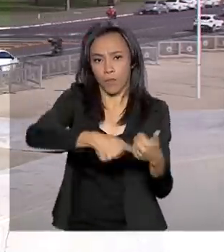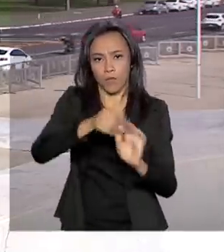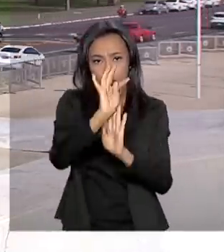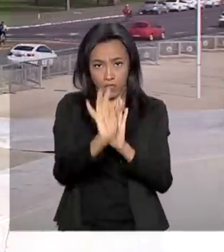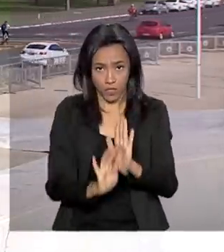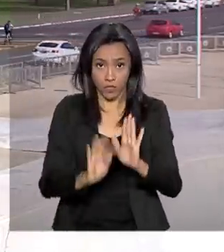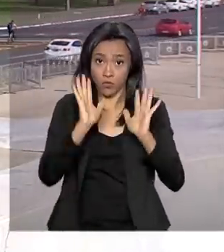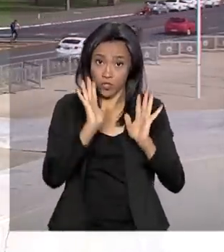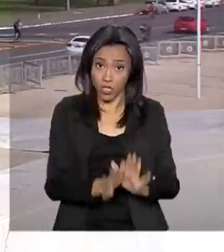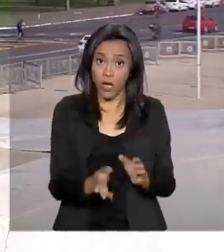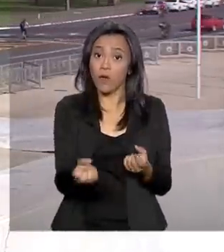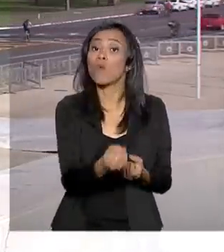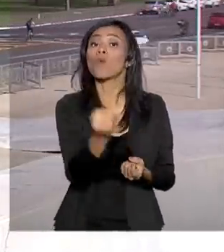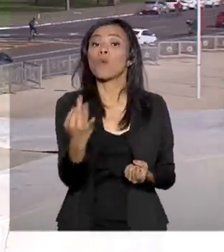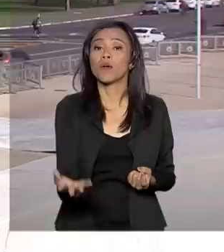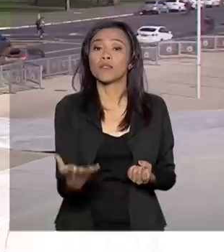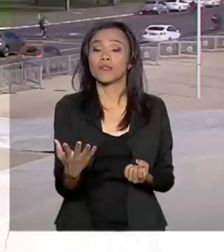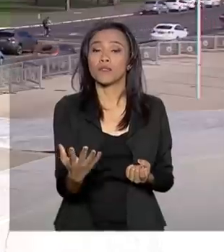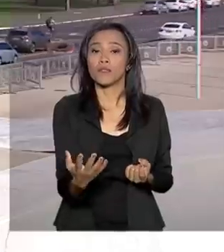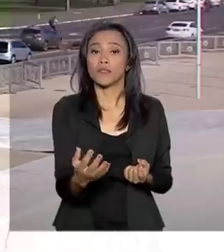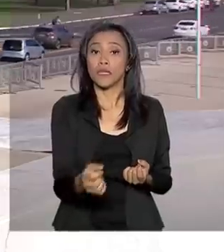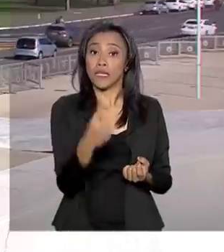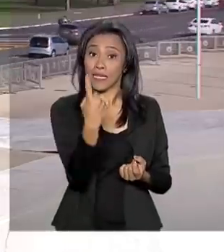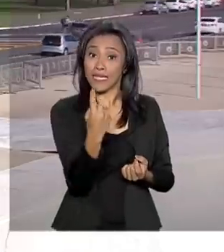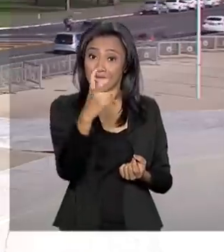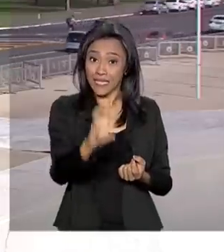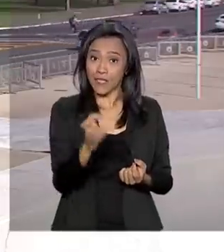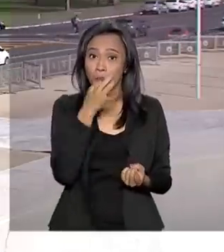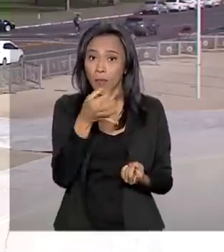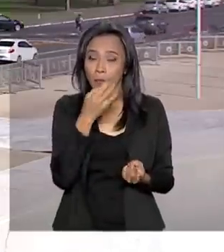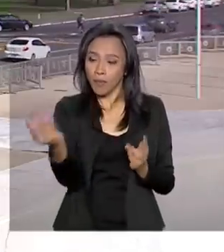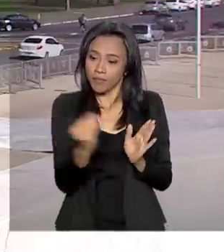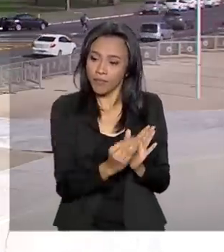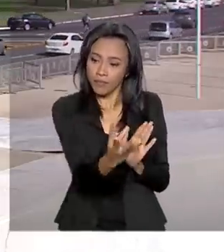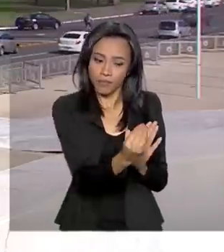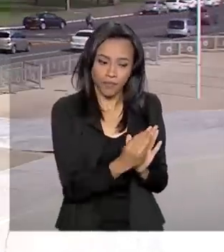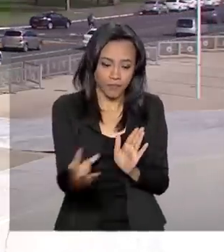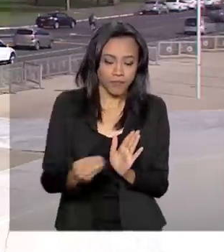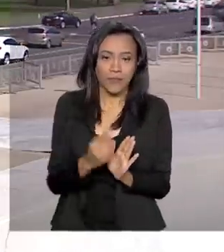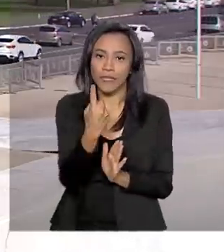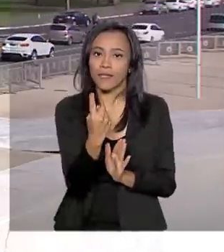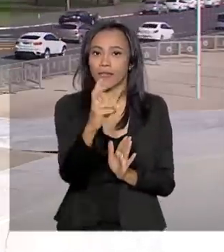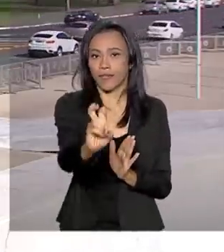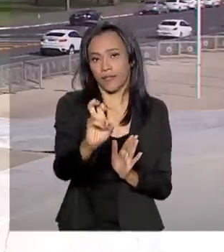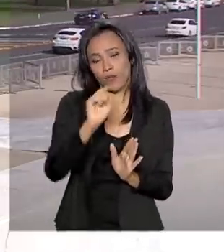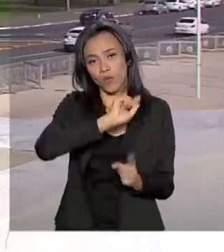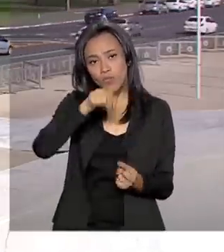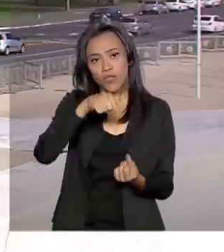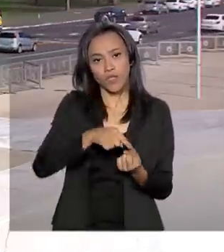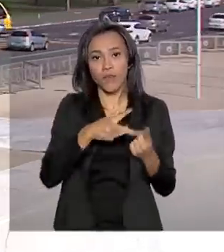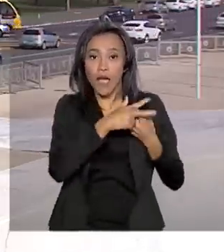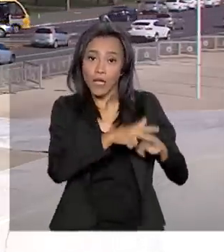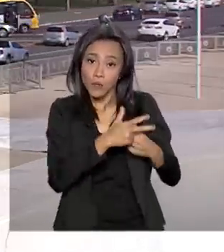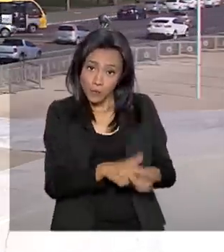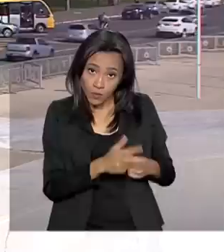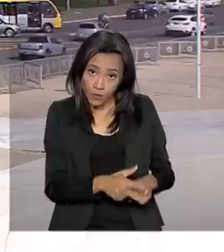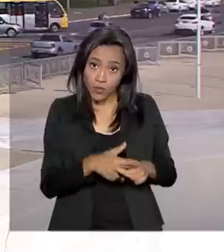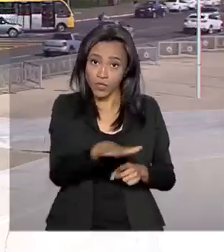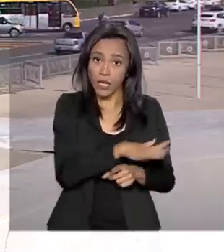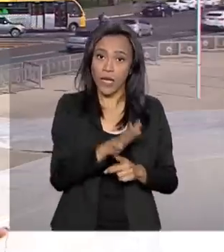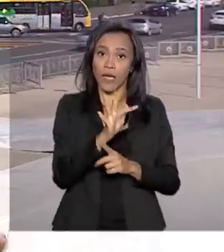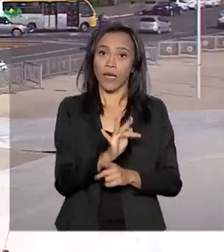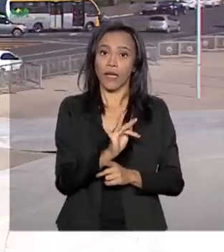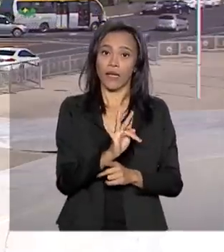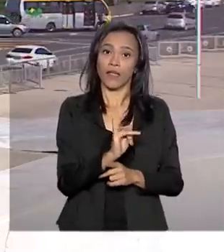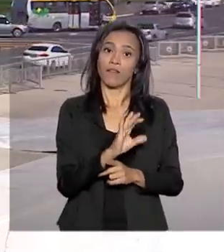já foram protocoladas 15 emendas. A ideia do relator é manter ali o ajuste fiscal acima de 1 trilhão de